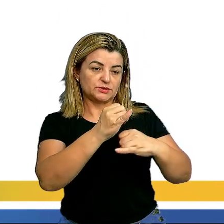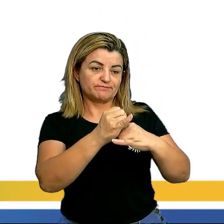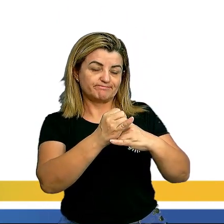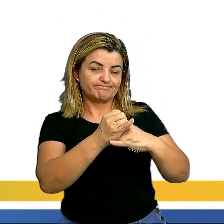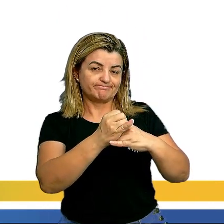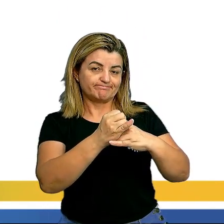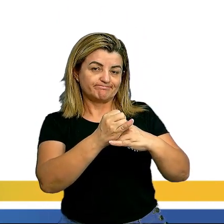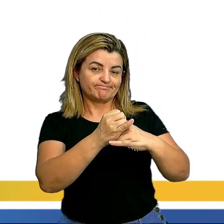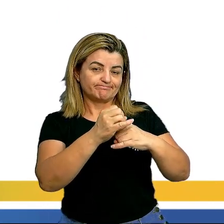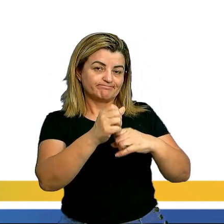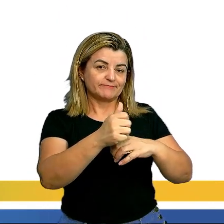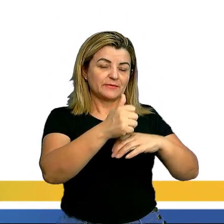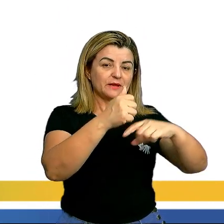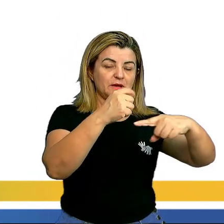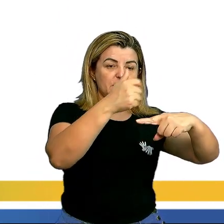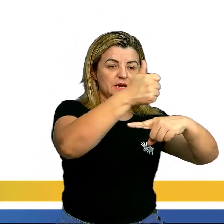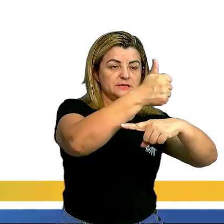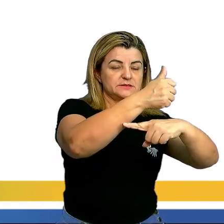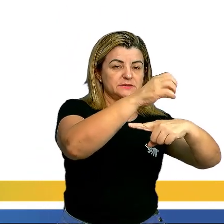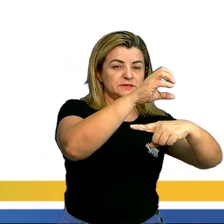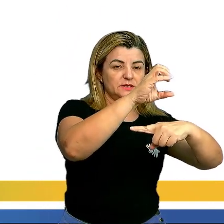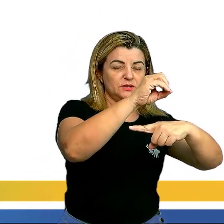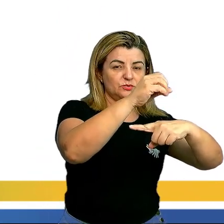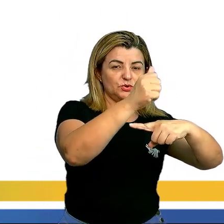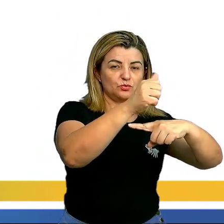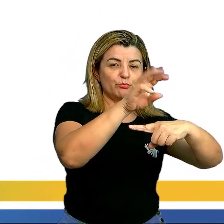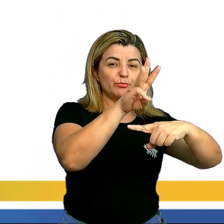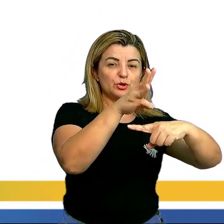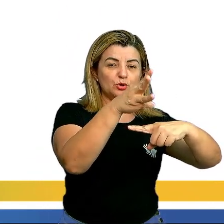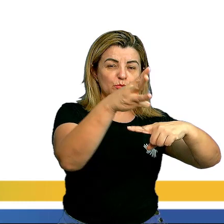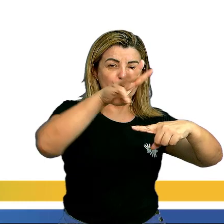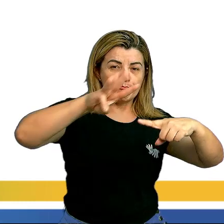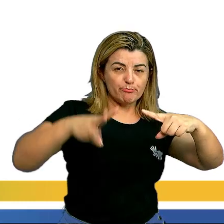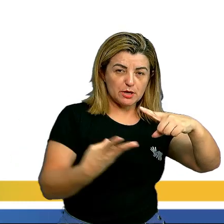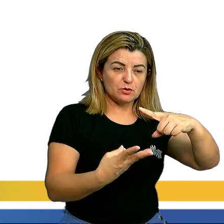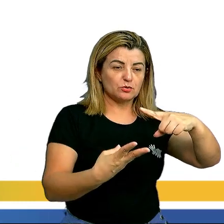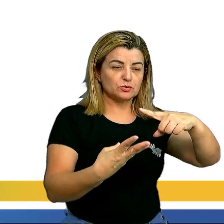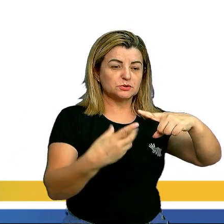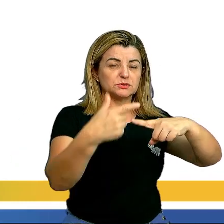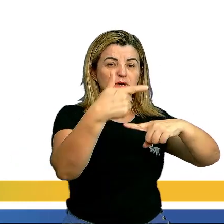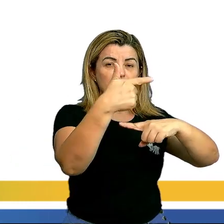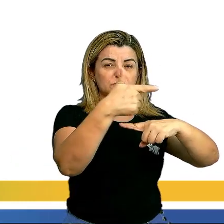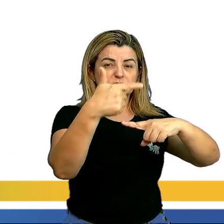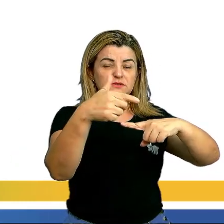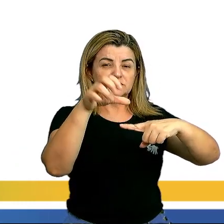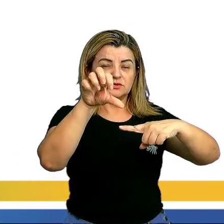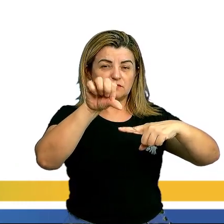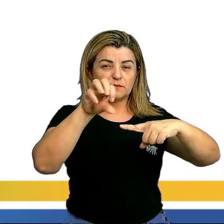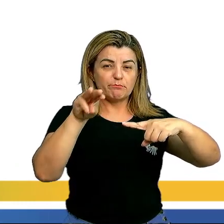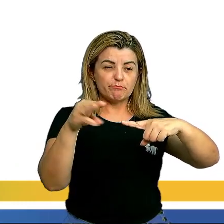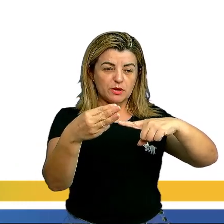101.229.000 sobre Y.